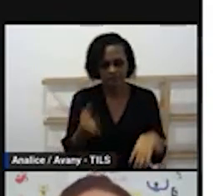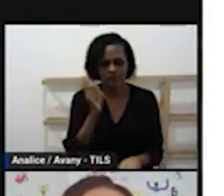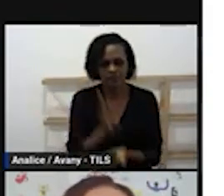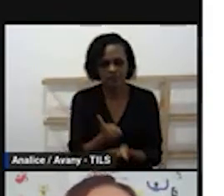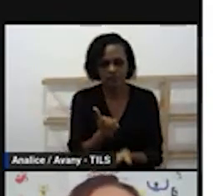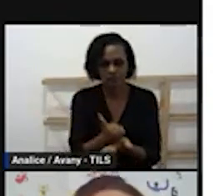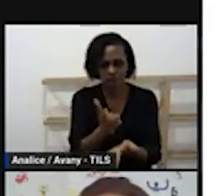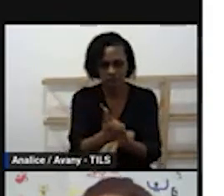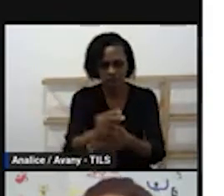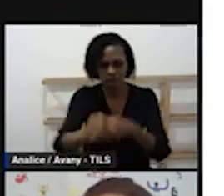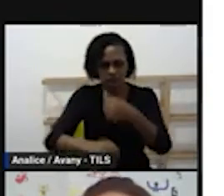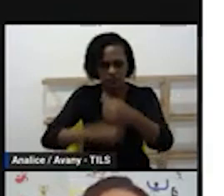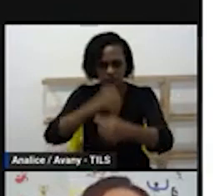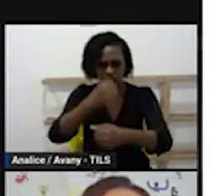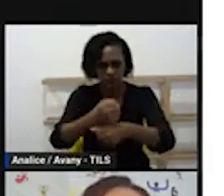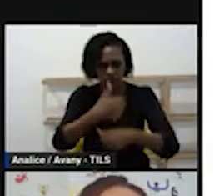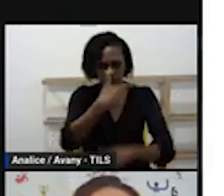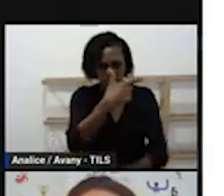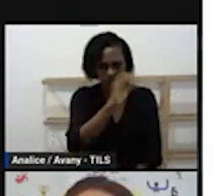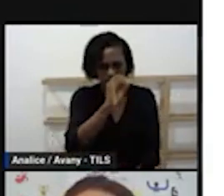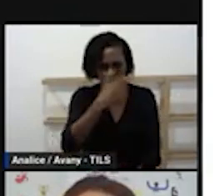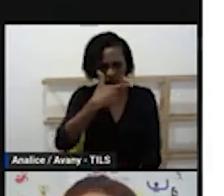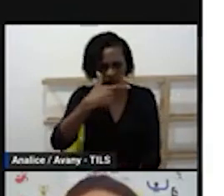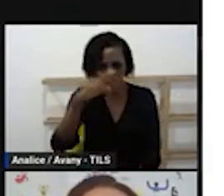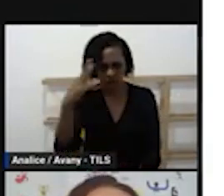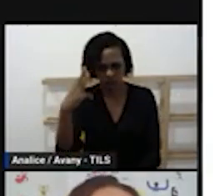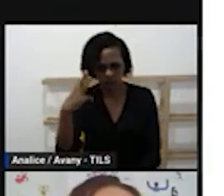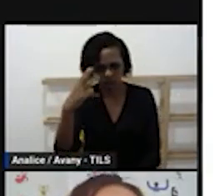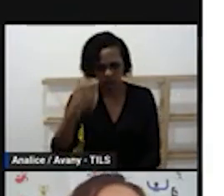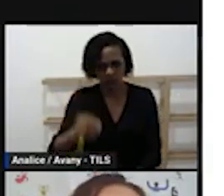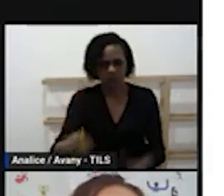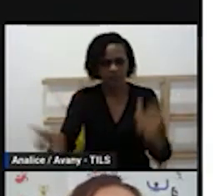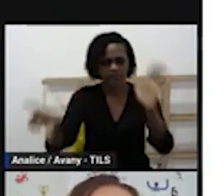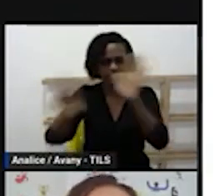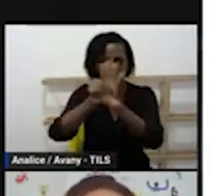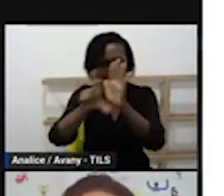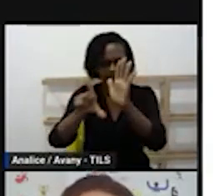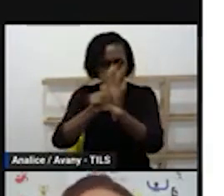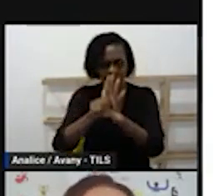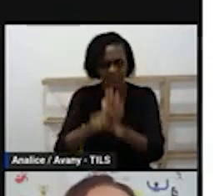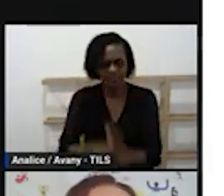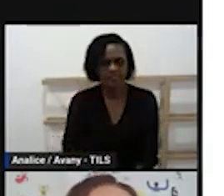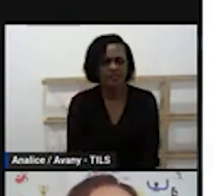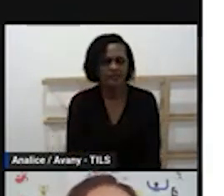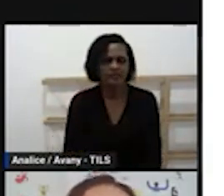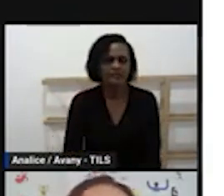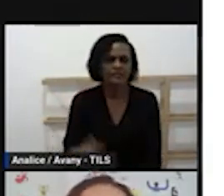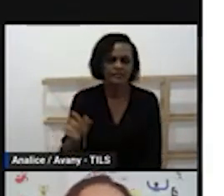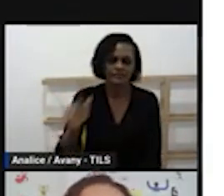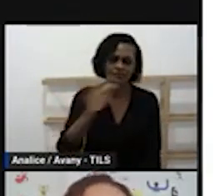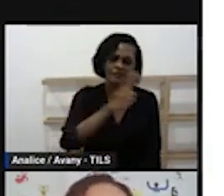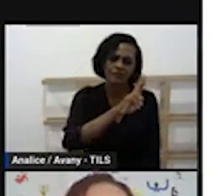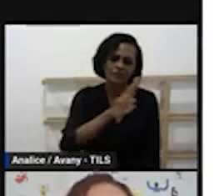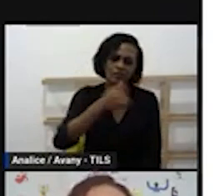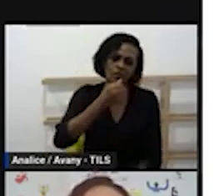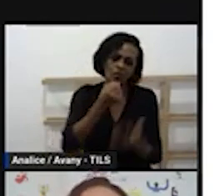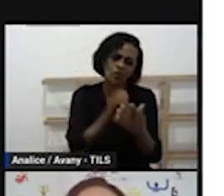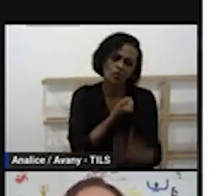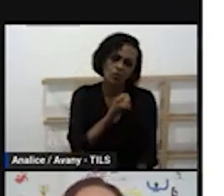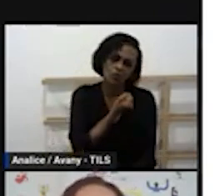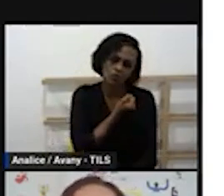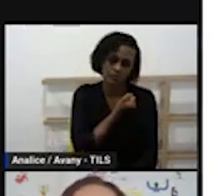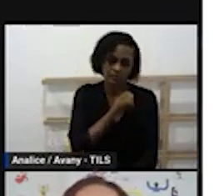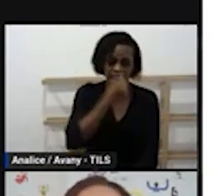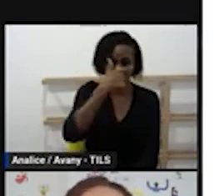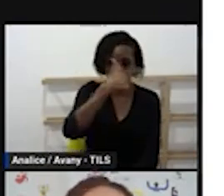com a lei federal 13.722 que é a lei Lucas que é a capacitação